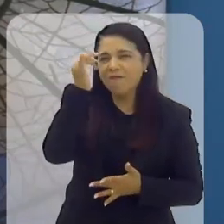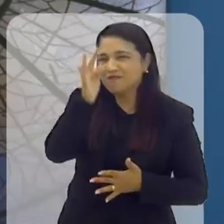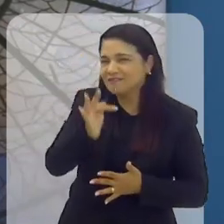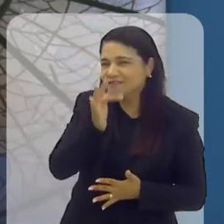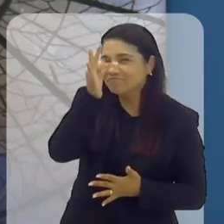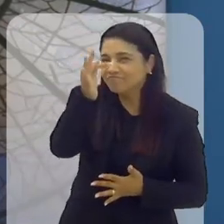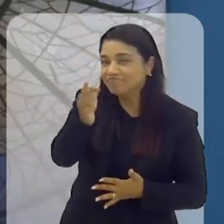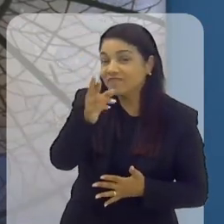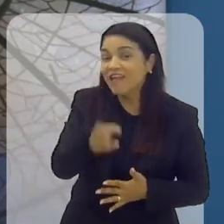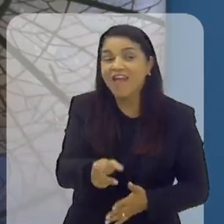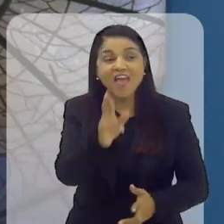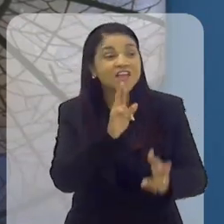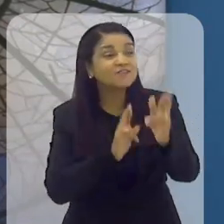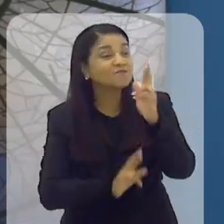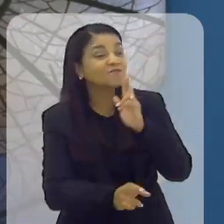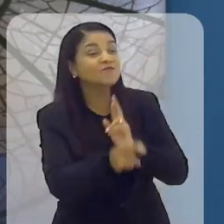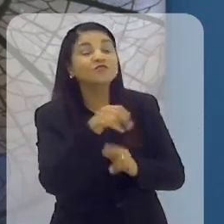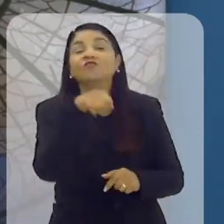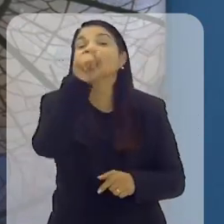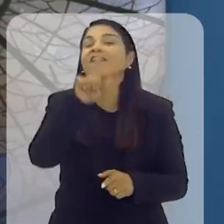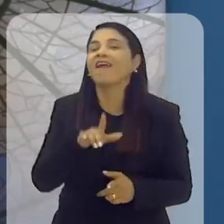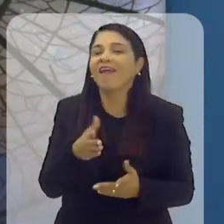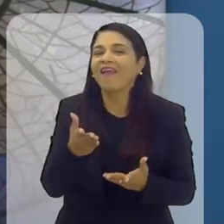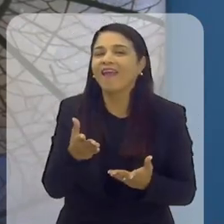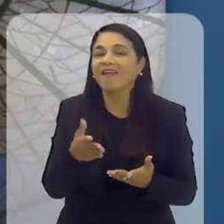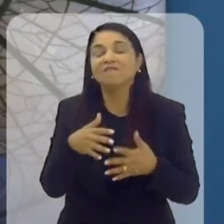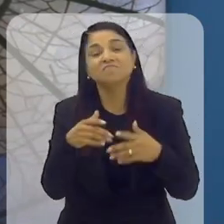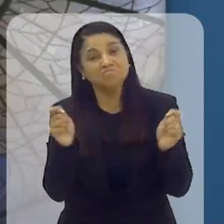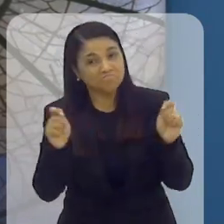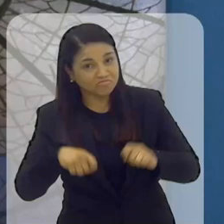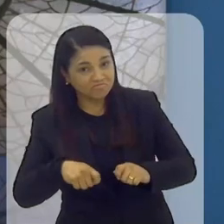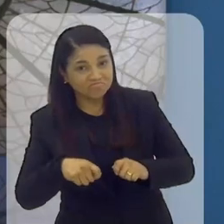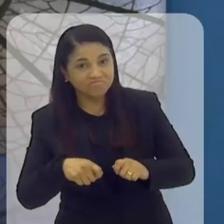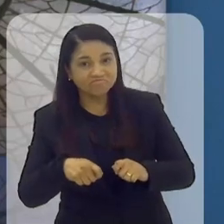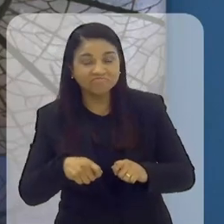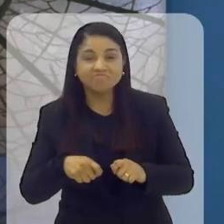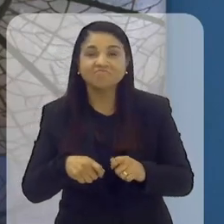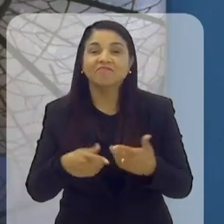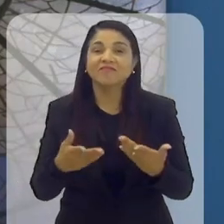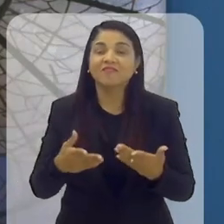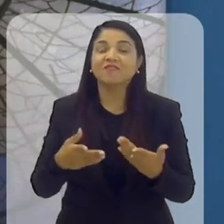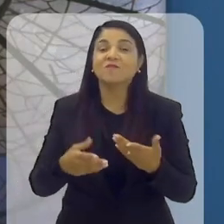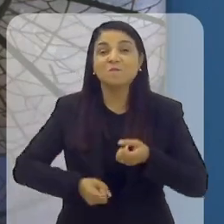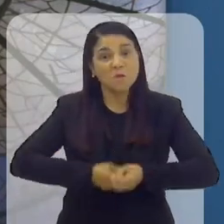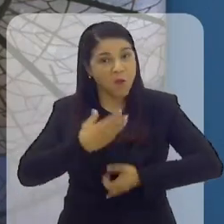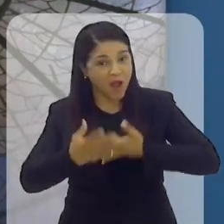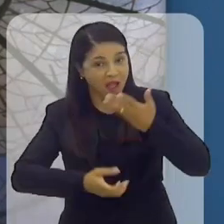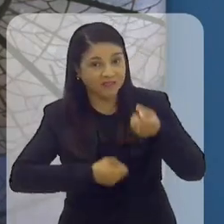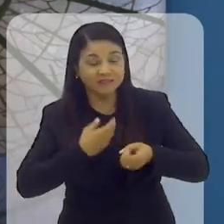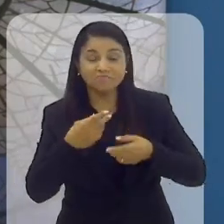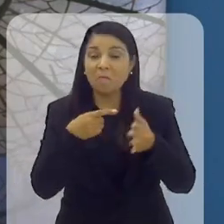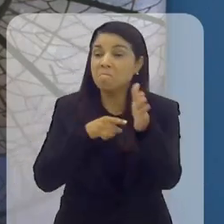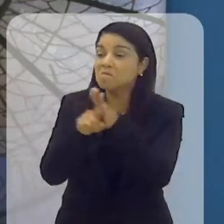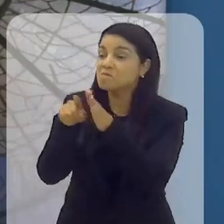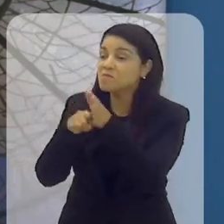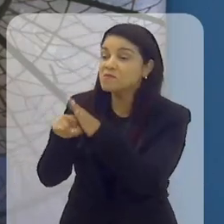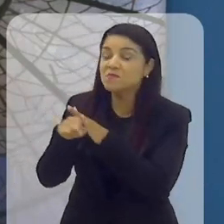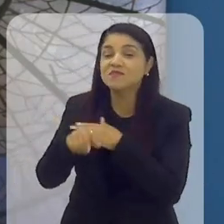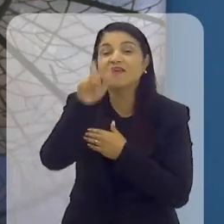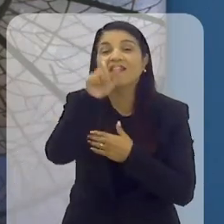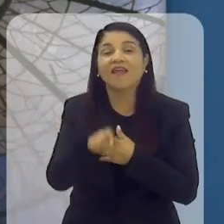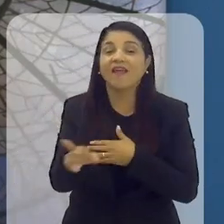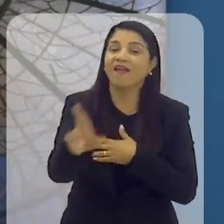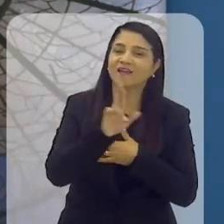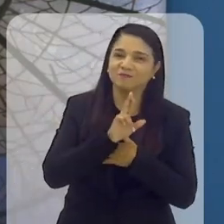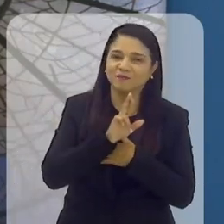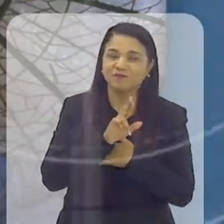amanhã? Responda quem puder. E nós fomos fazer essa pergunta para as pessoas que podem nos